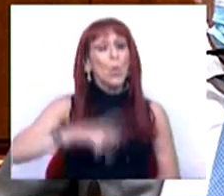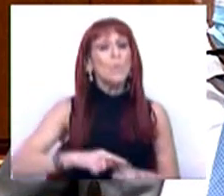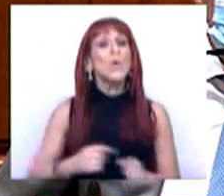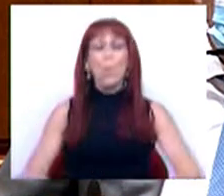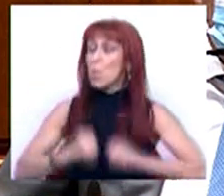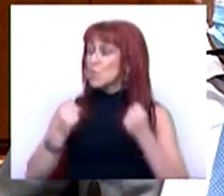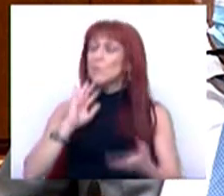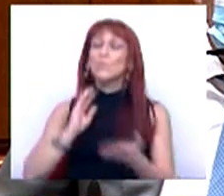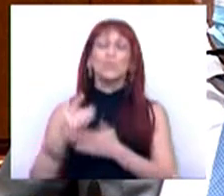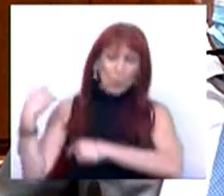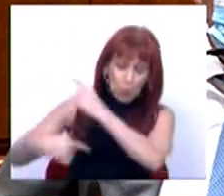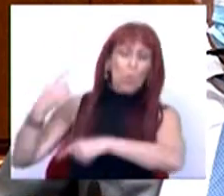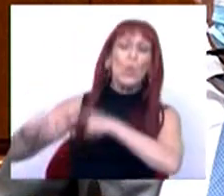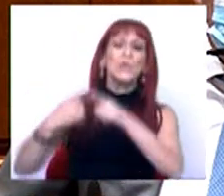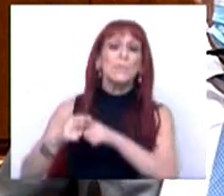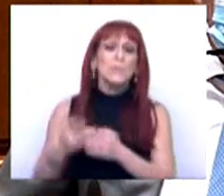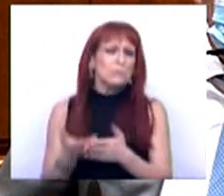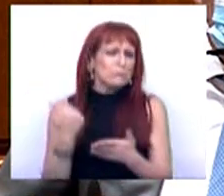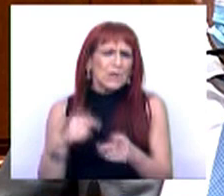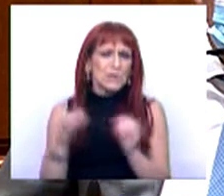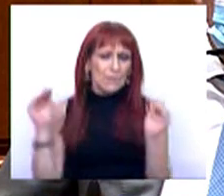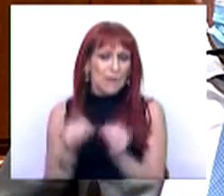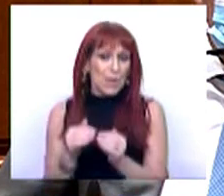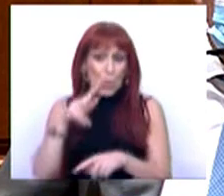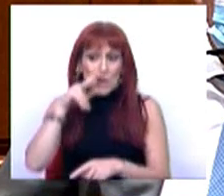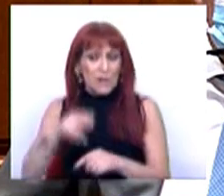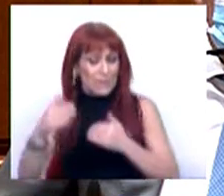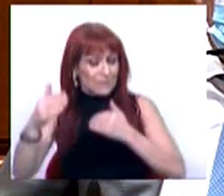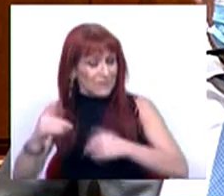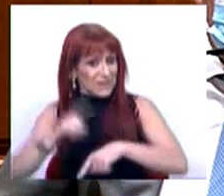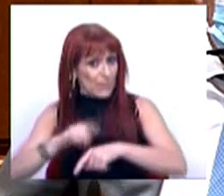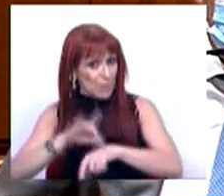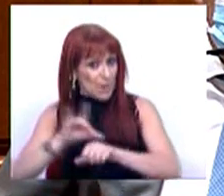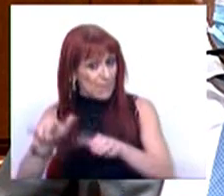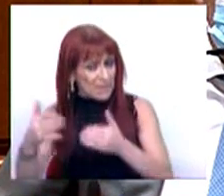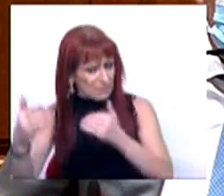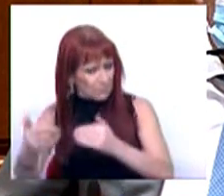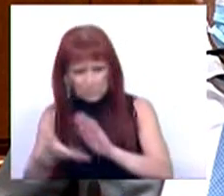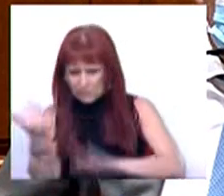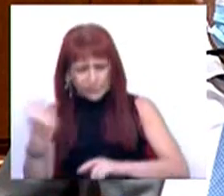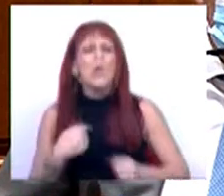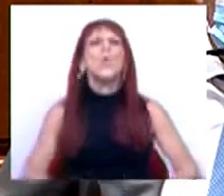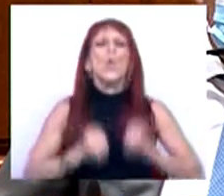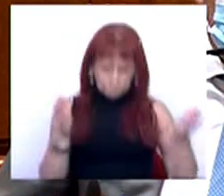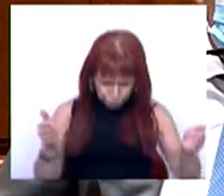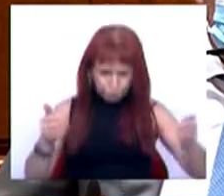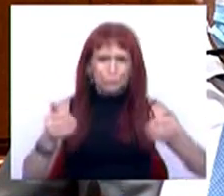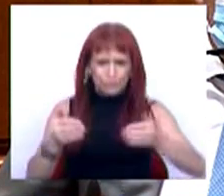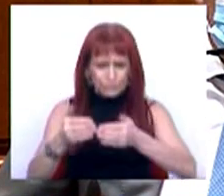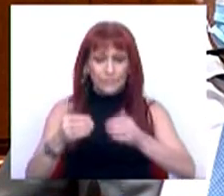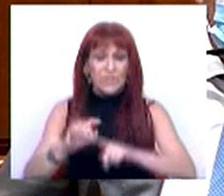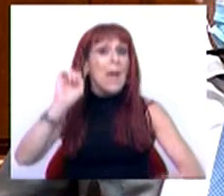conseguiu nos últimos anos, tirando o pequeno intervalo da pandemia, conseguimos convergir